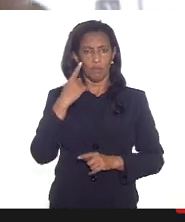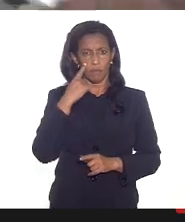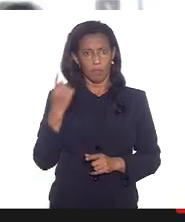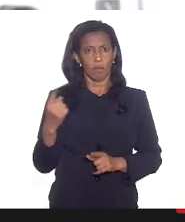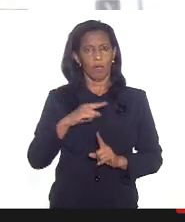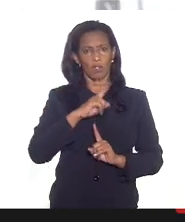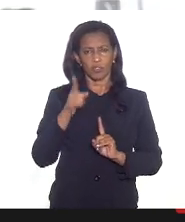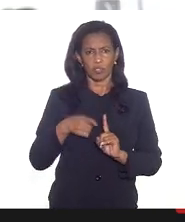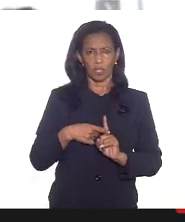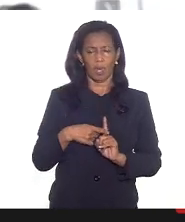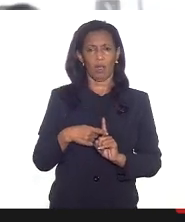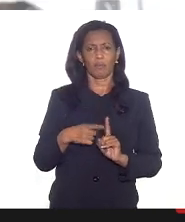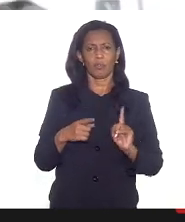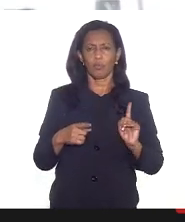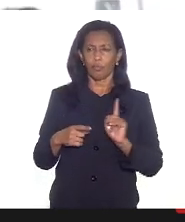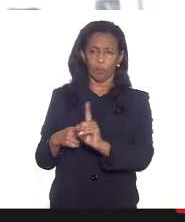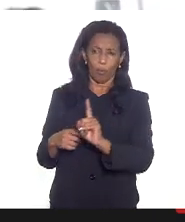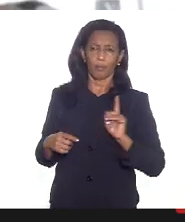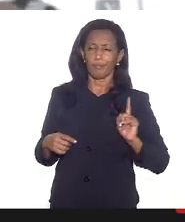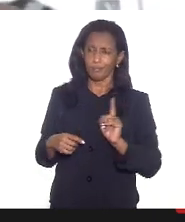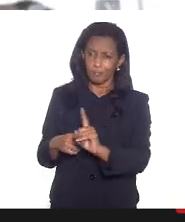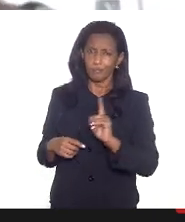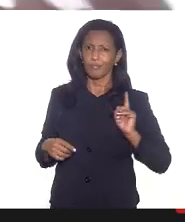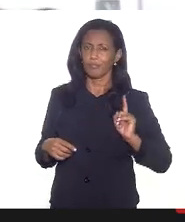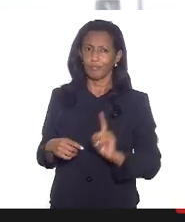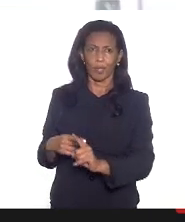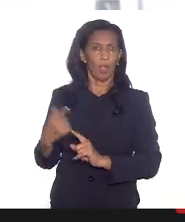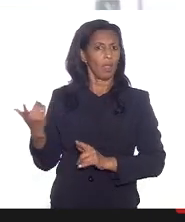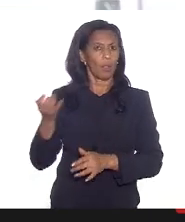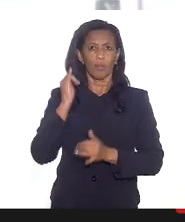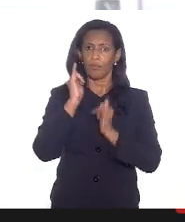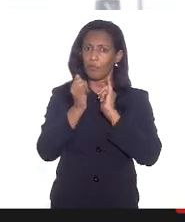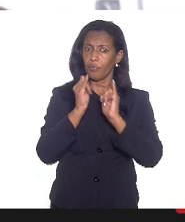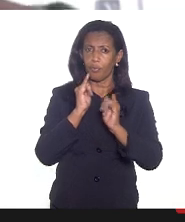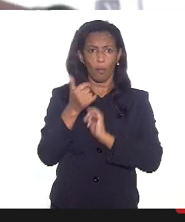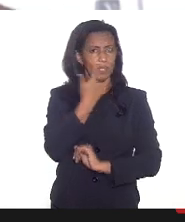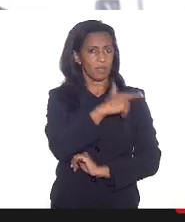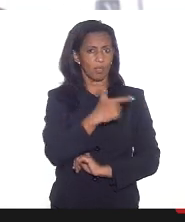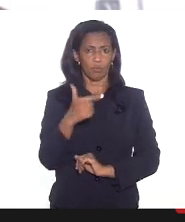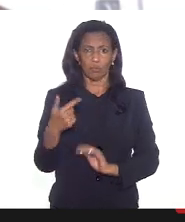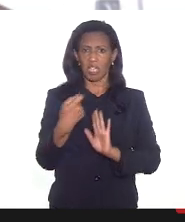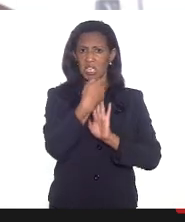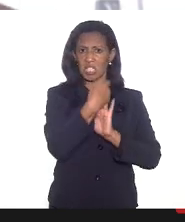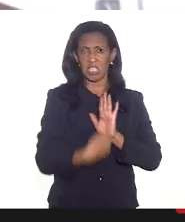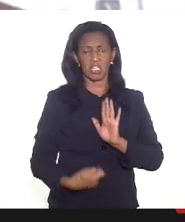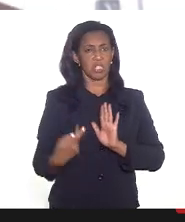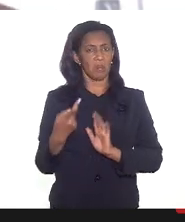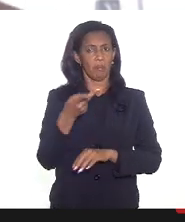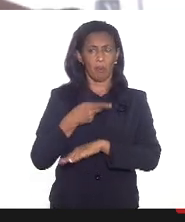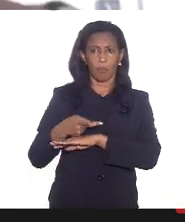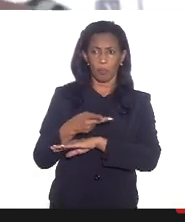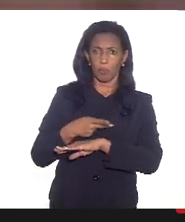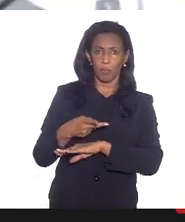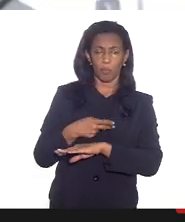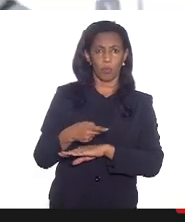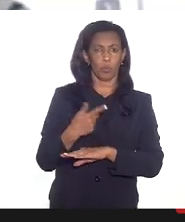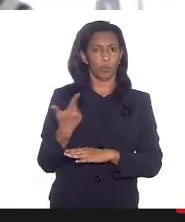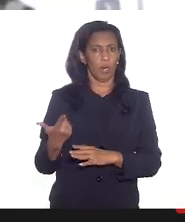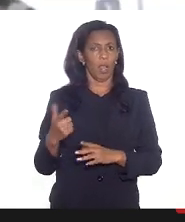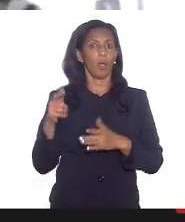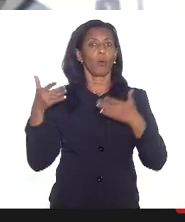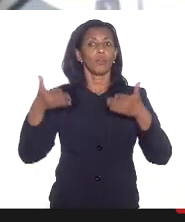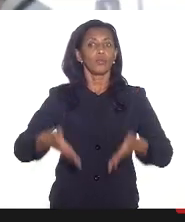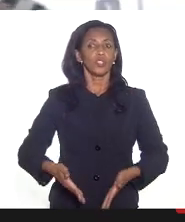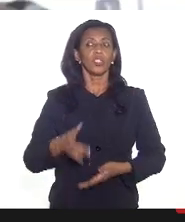gestantes foram por diversas vezes nas unidades não foi informada a existência de qualquer lista para uma busca ativa posterior quando o imunizante